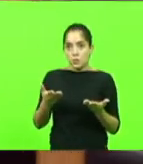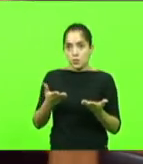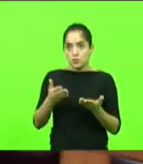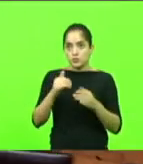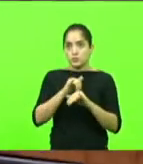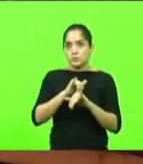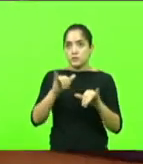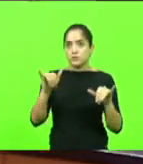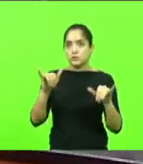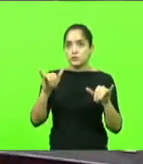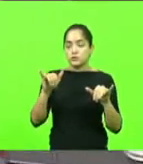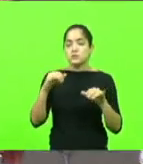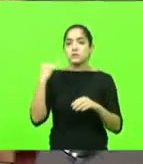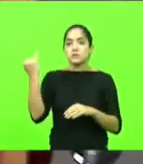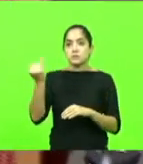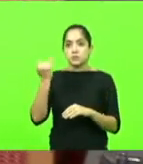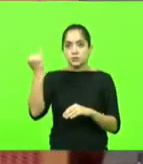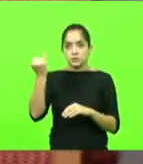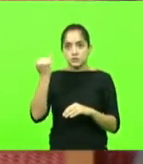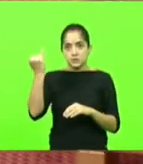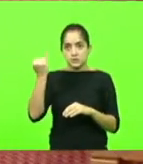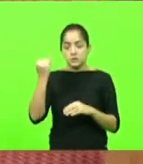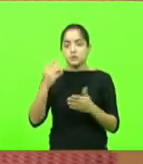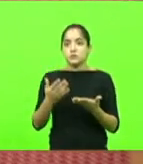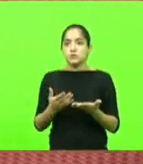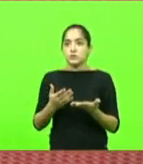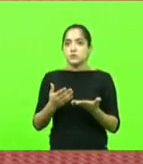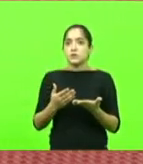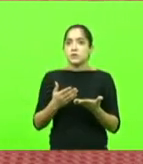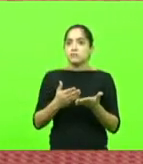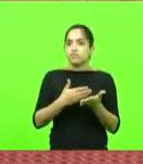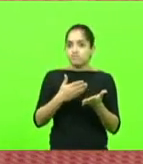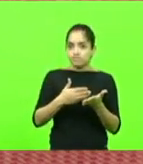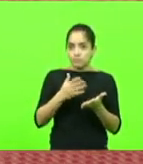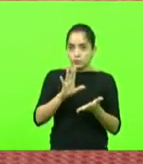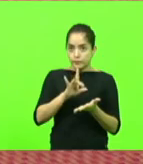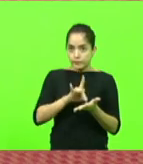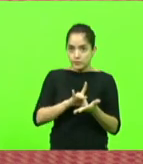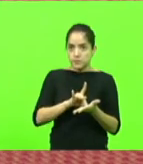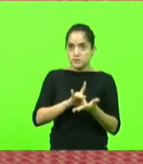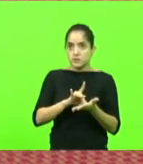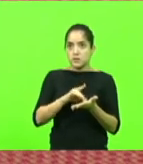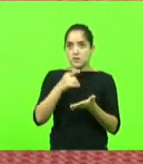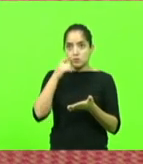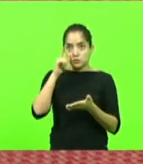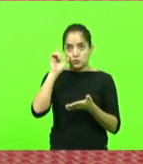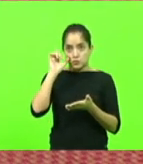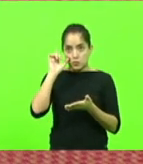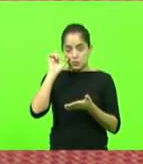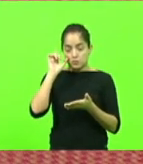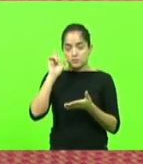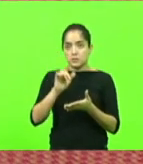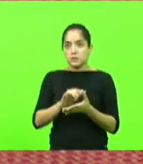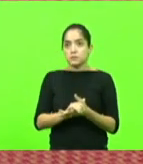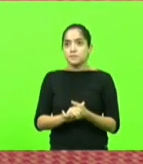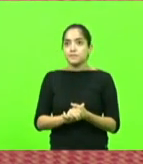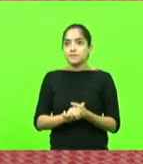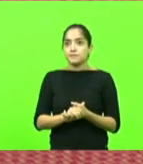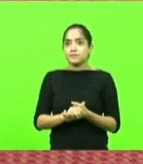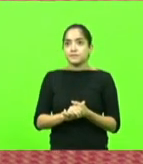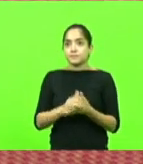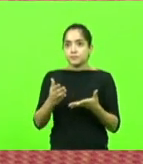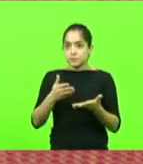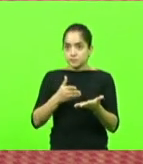importante, que saiu no diário oficial de ontem, portaria da Secretaria da Fazenda. quando nós